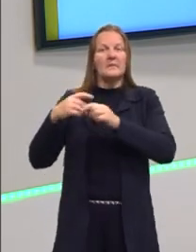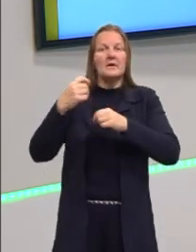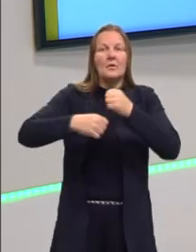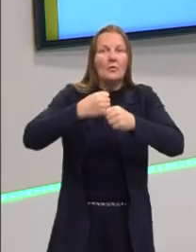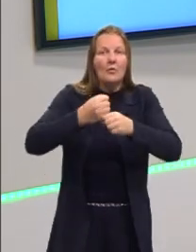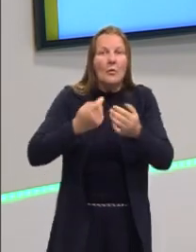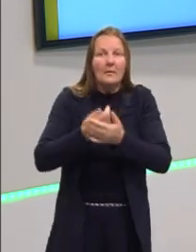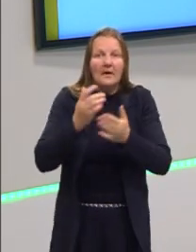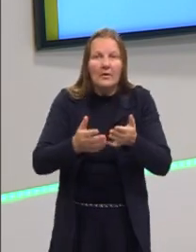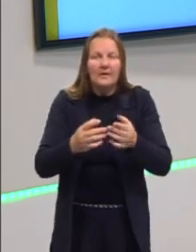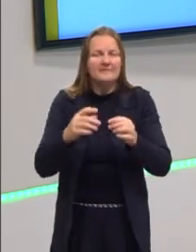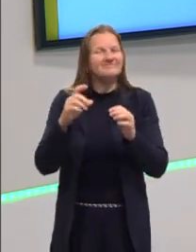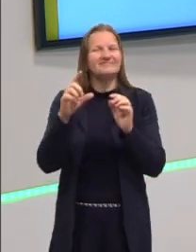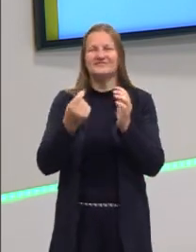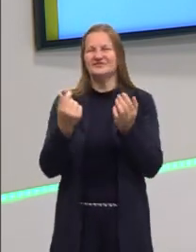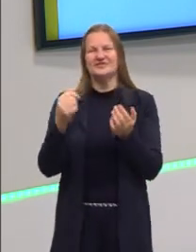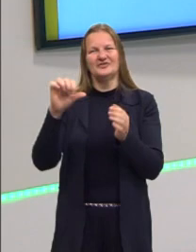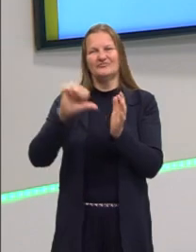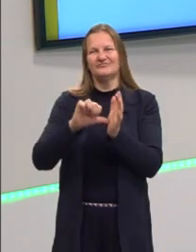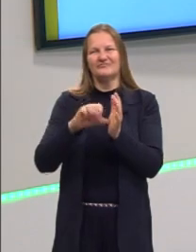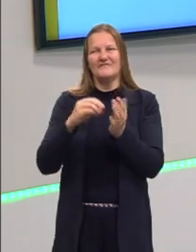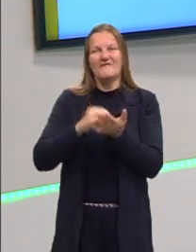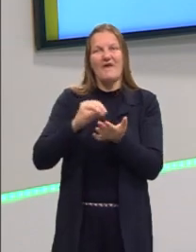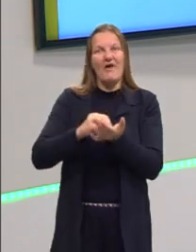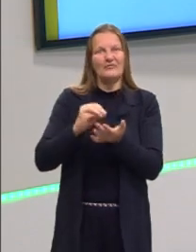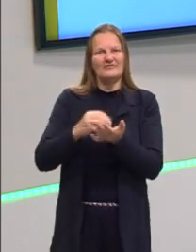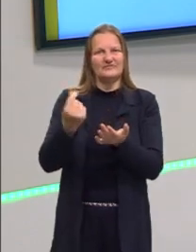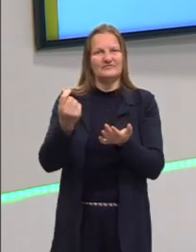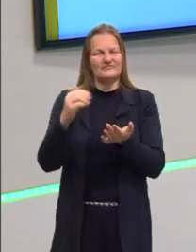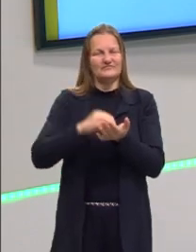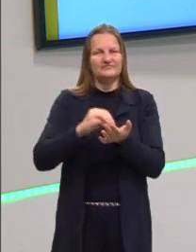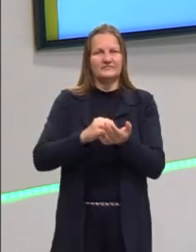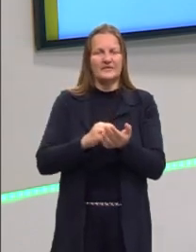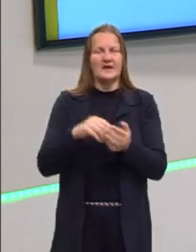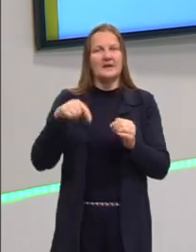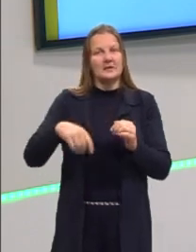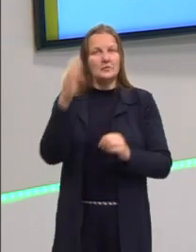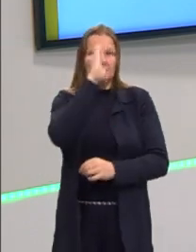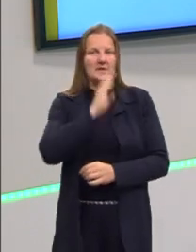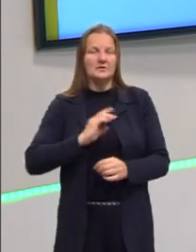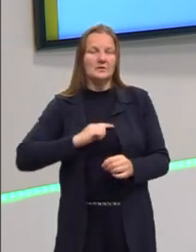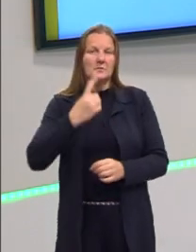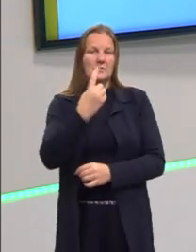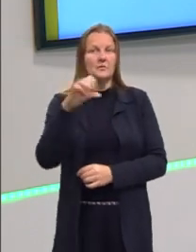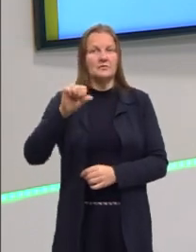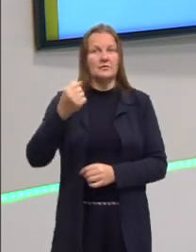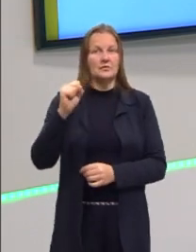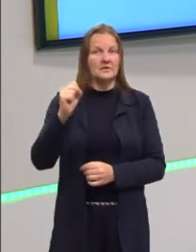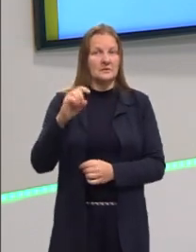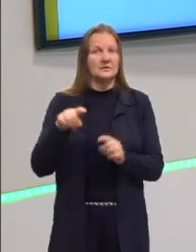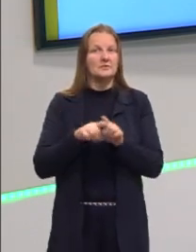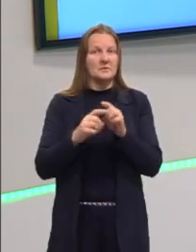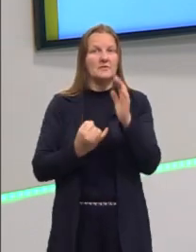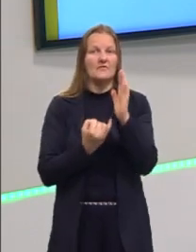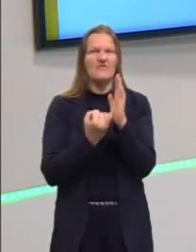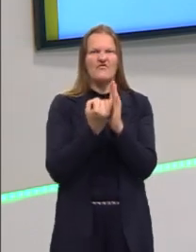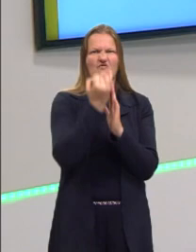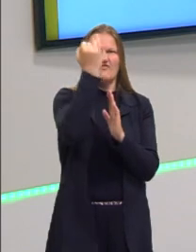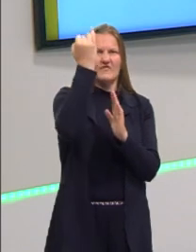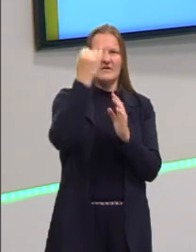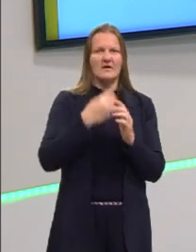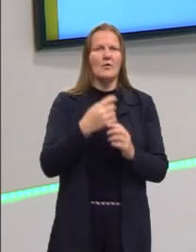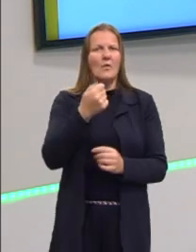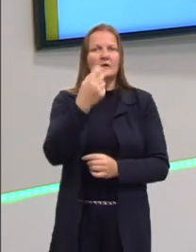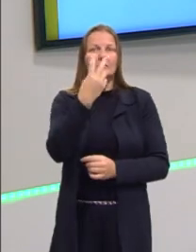muito rápido. Para nós, aqui do Brasil, a gente já teve uma inflação galopante na década de 80. Nós tivemos aí inflação de quase 2